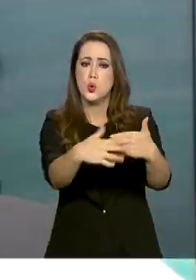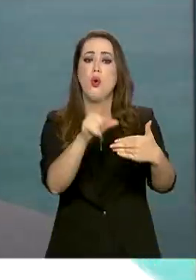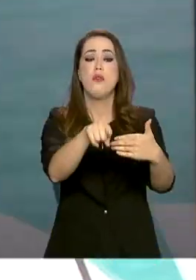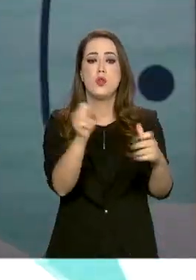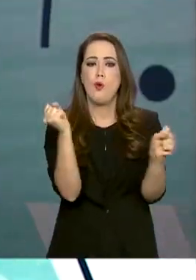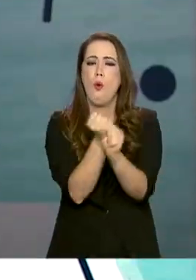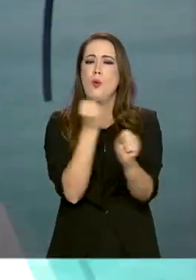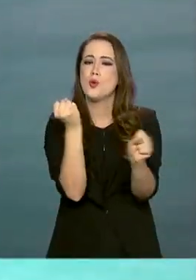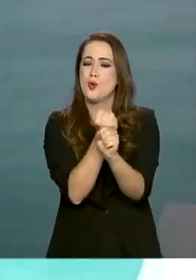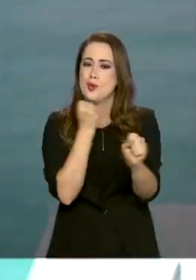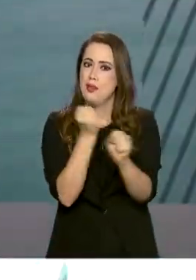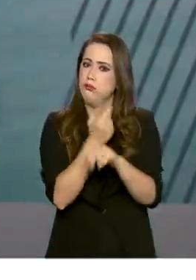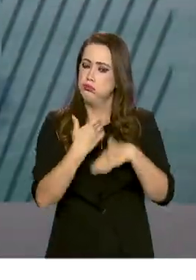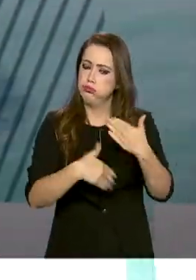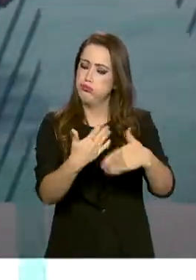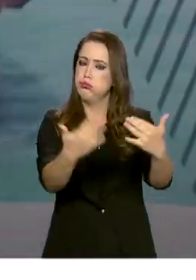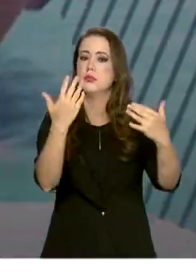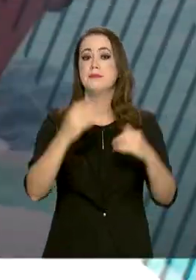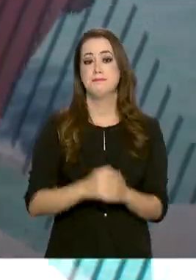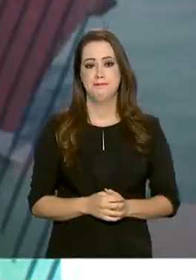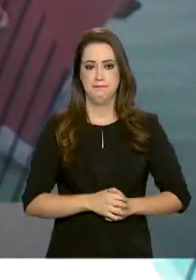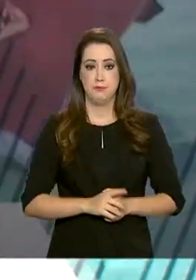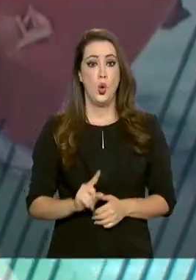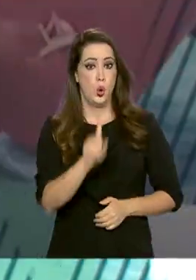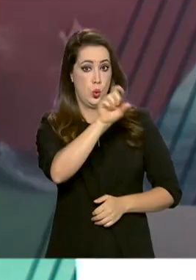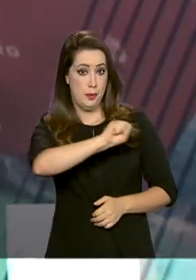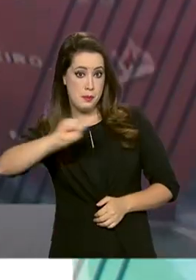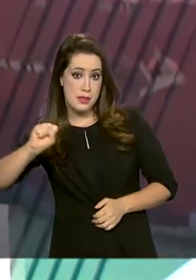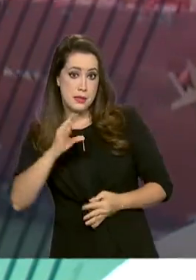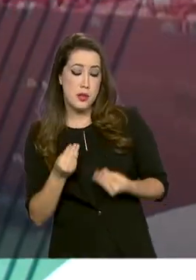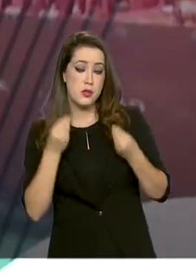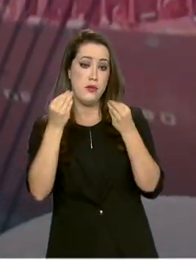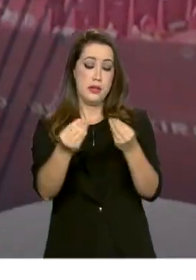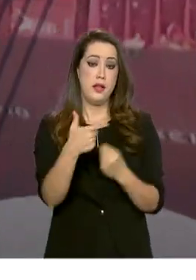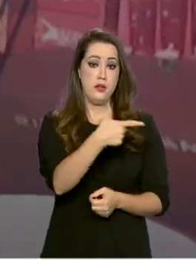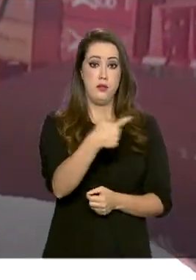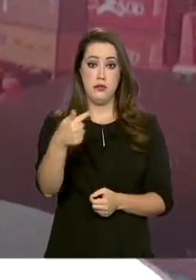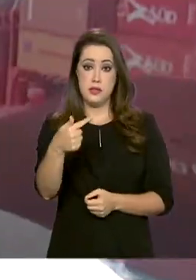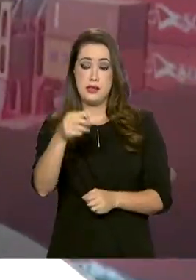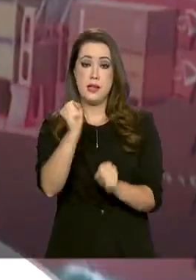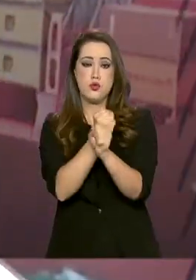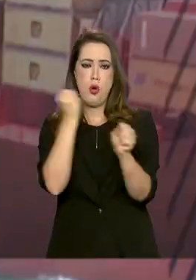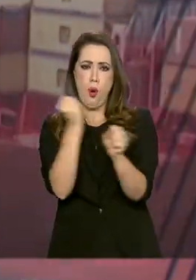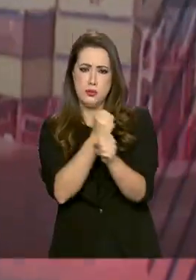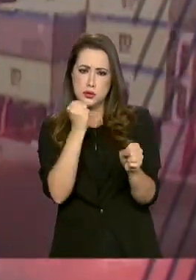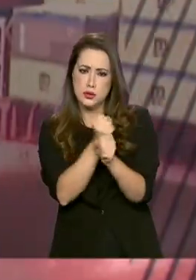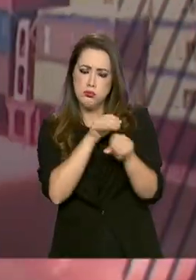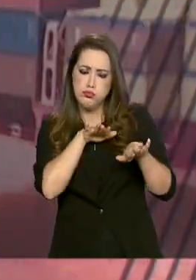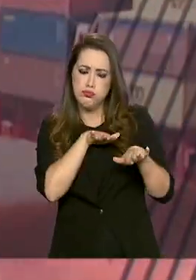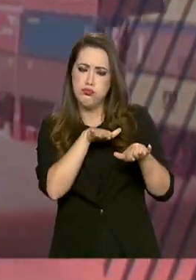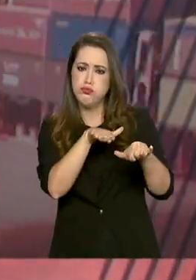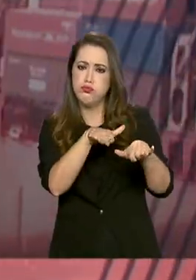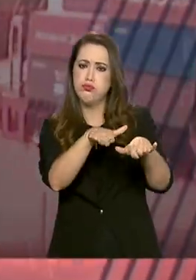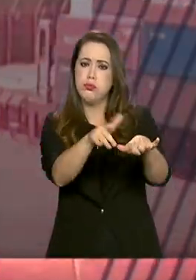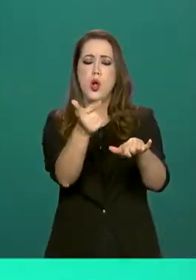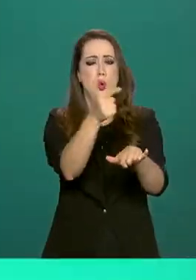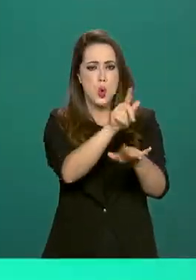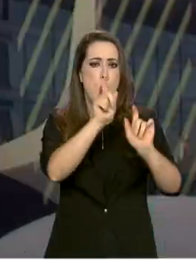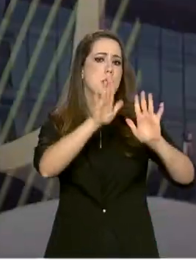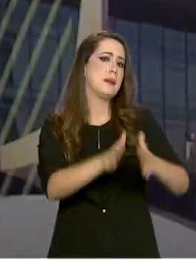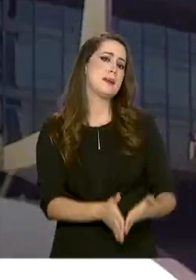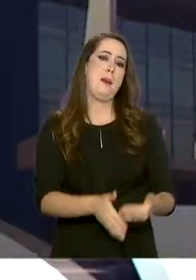infraestrutura. No primeiro semestre deste ano, foram entregues 27 obras de pavimentação, duplicação e outras